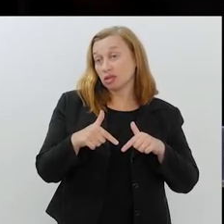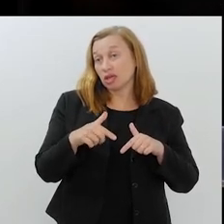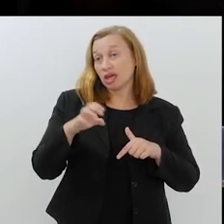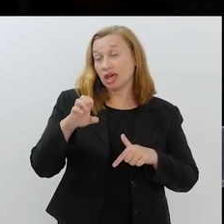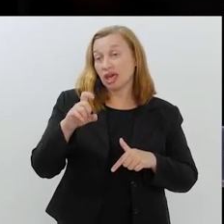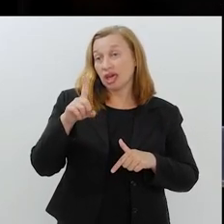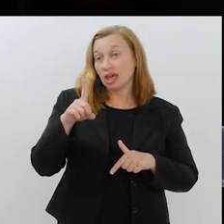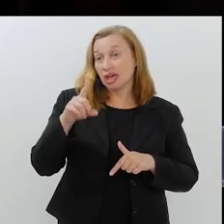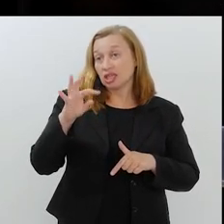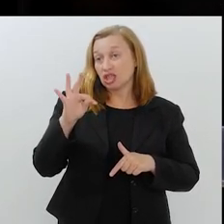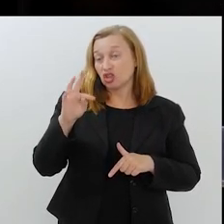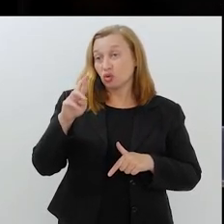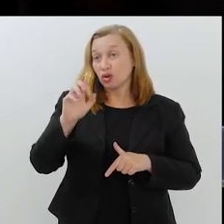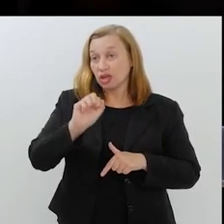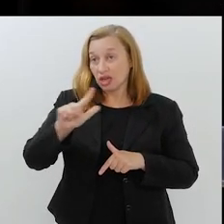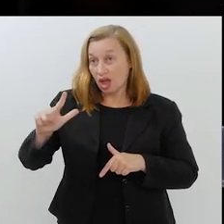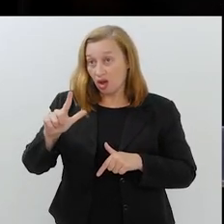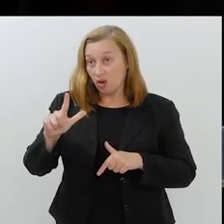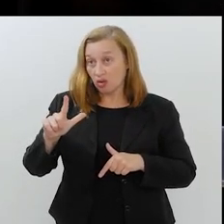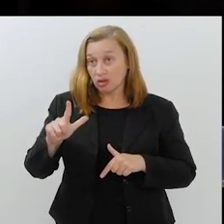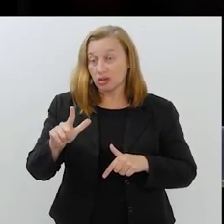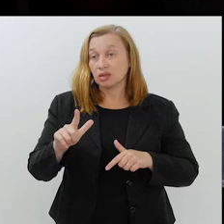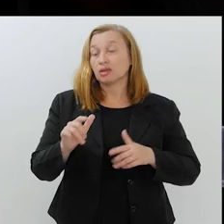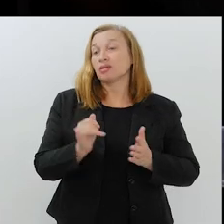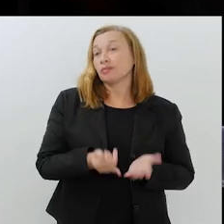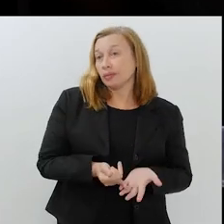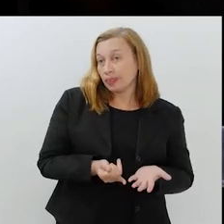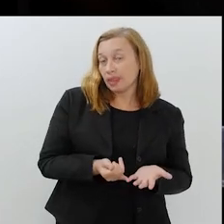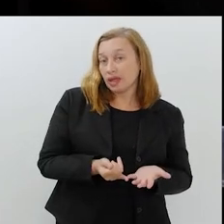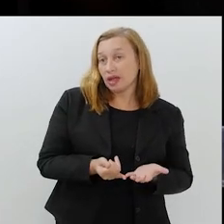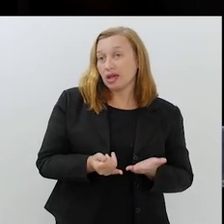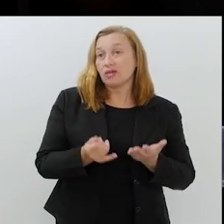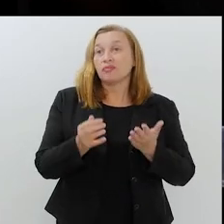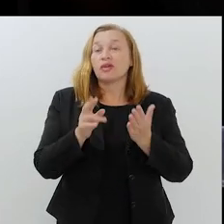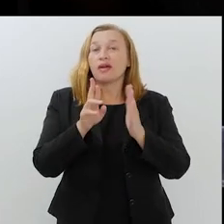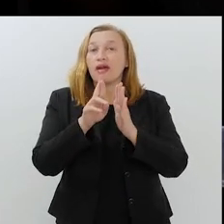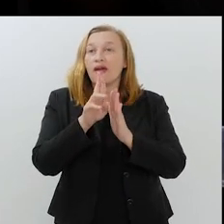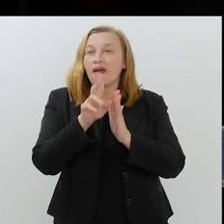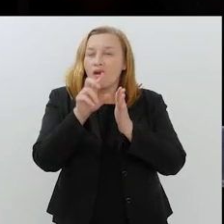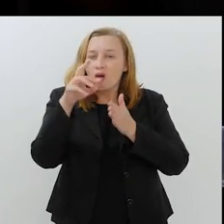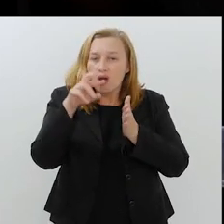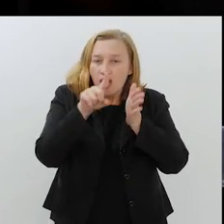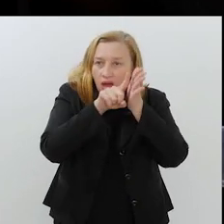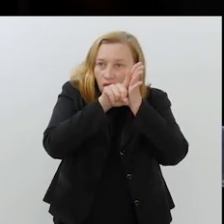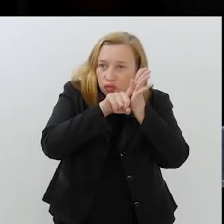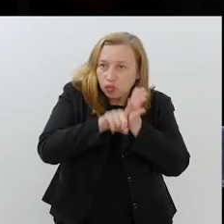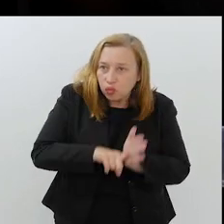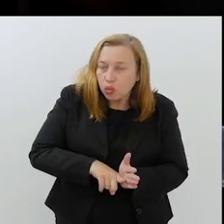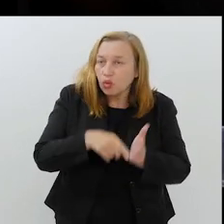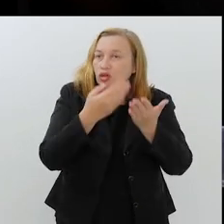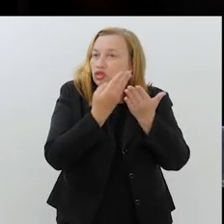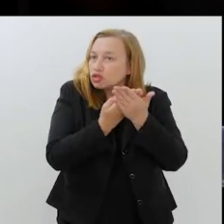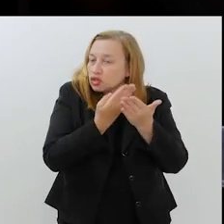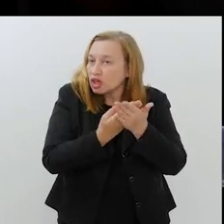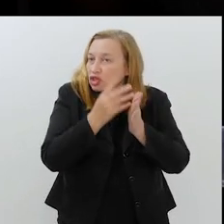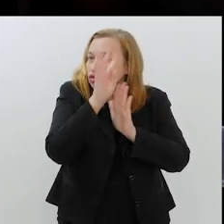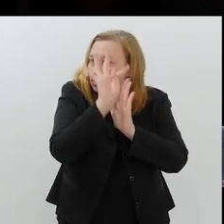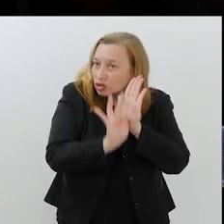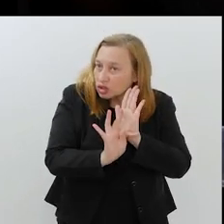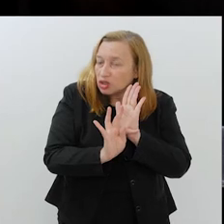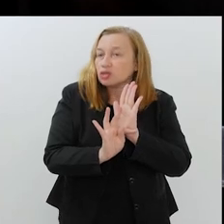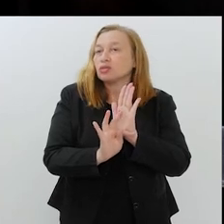serviços editoriais, ou seja, prestando serviços para editoras, fazendo revisão de livros, revisão de texto em geral,